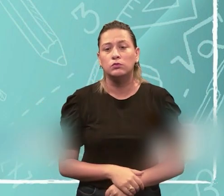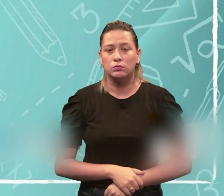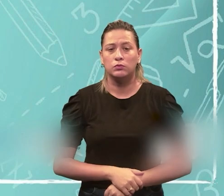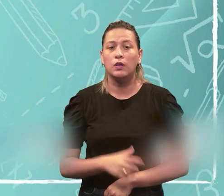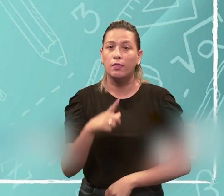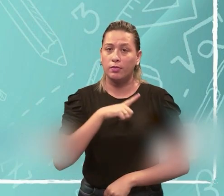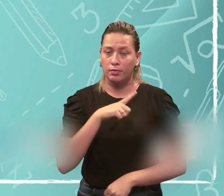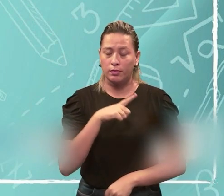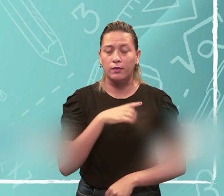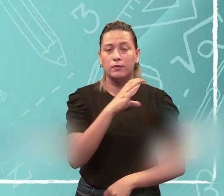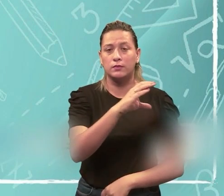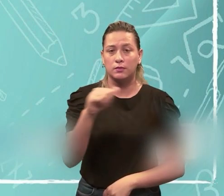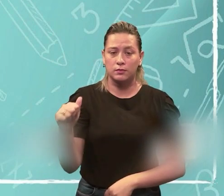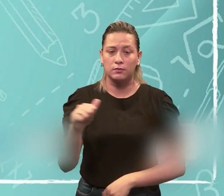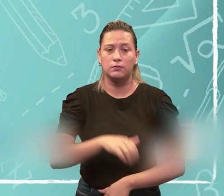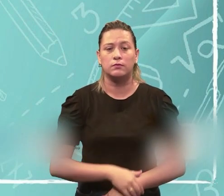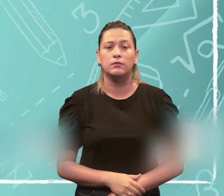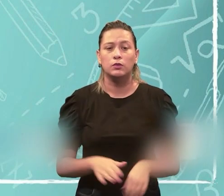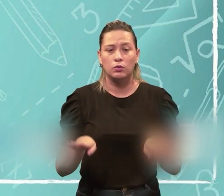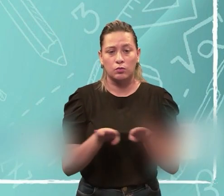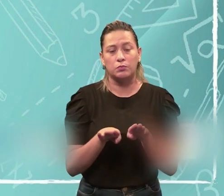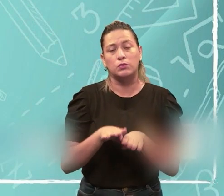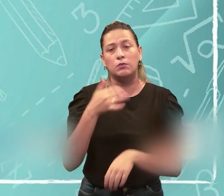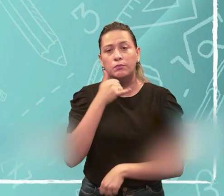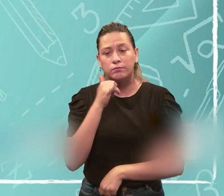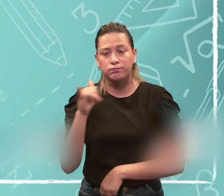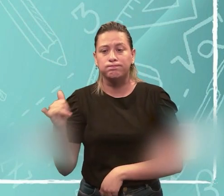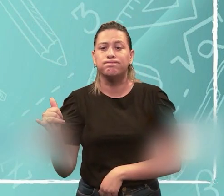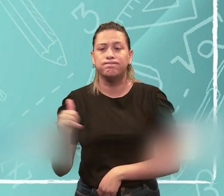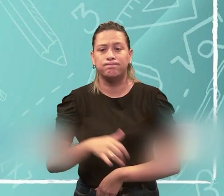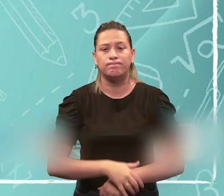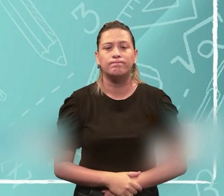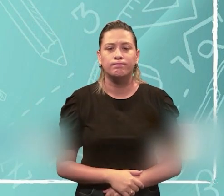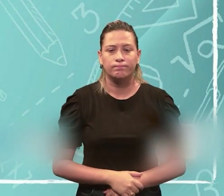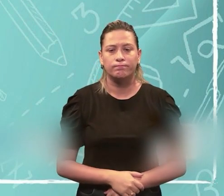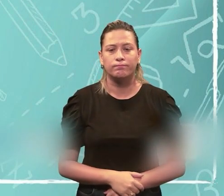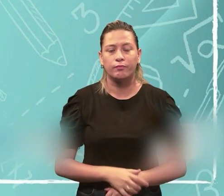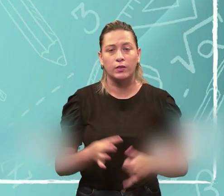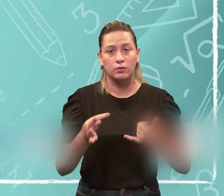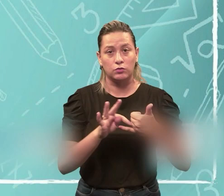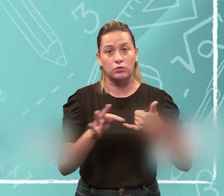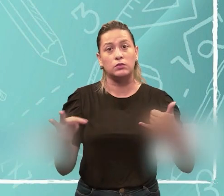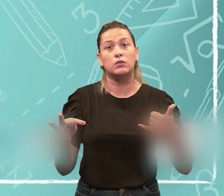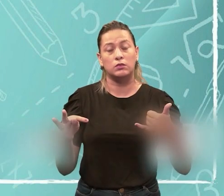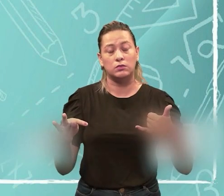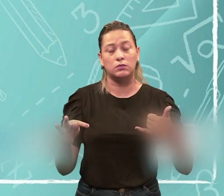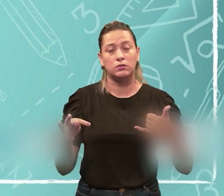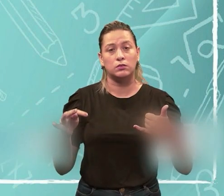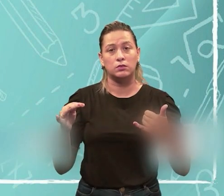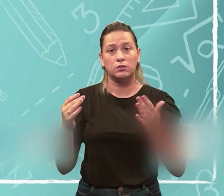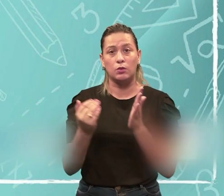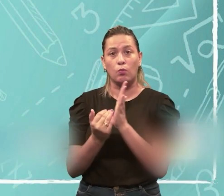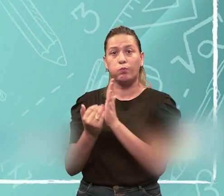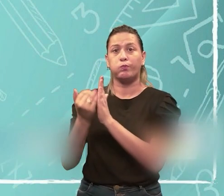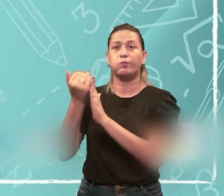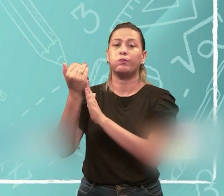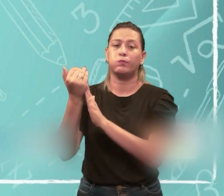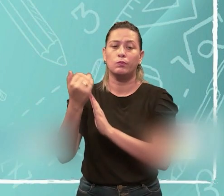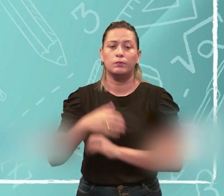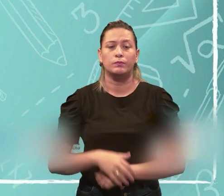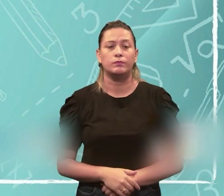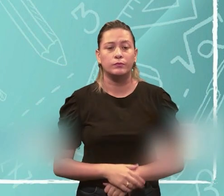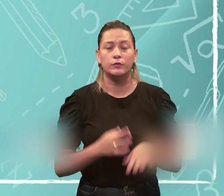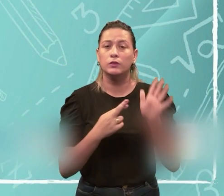meio de corrente alternada, assim como a transmissão de energia em cidades, ou seja, de alta tensão, né? Então, aqui a gente pode ver, na